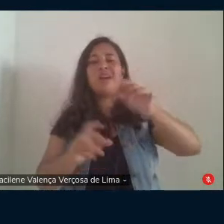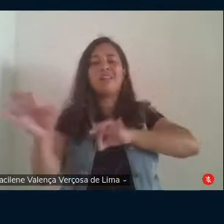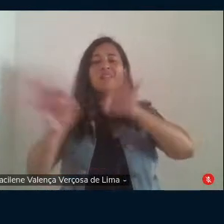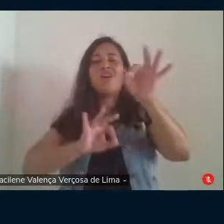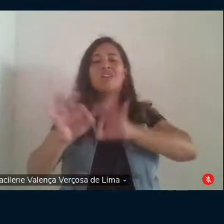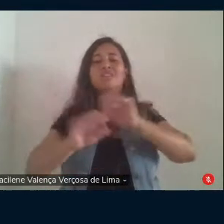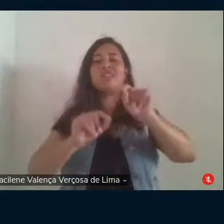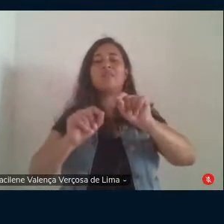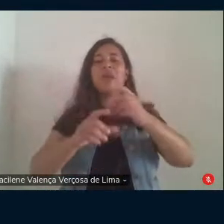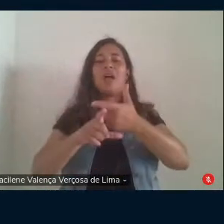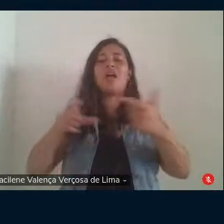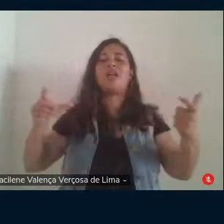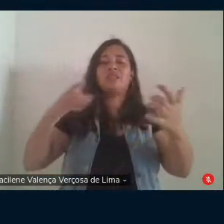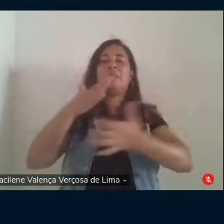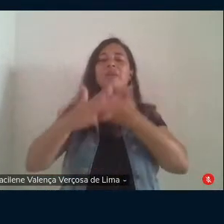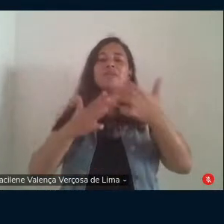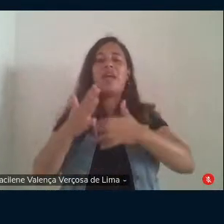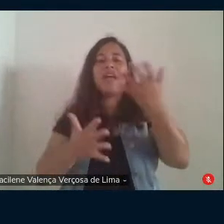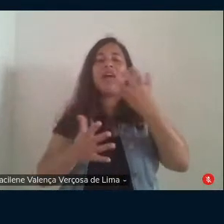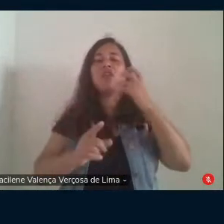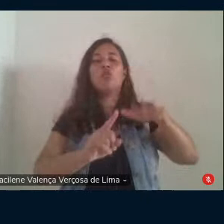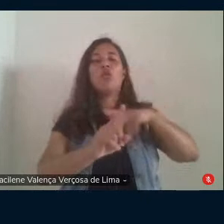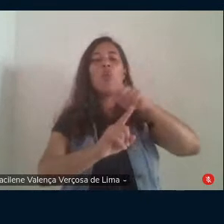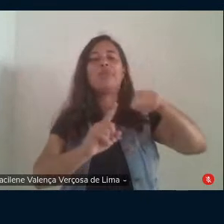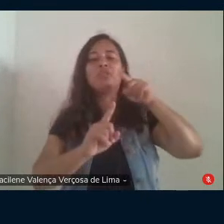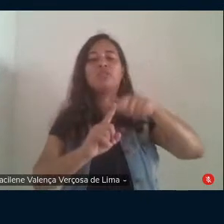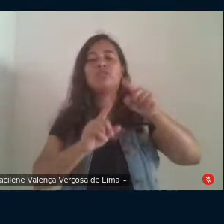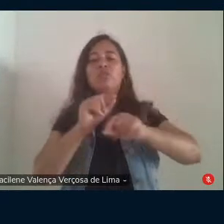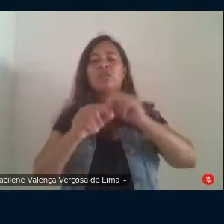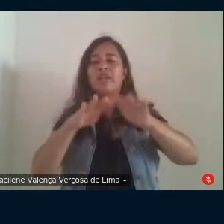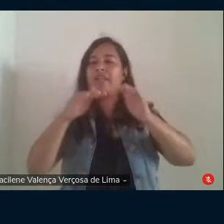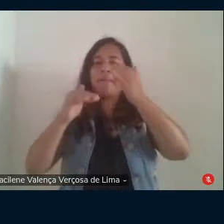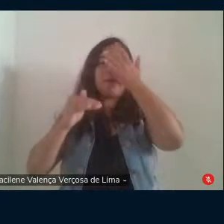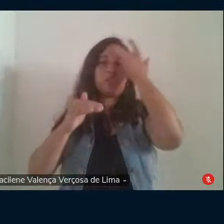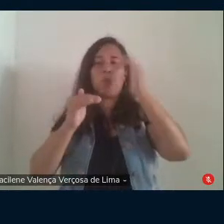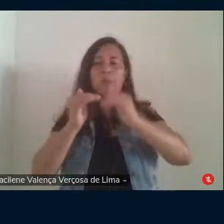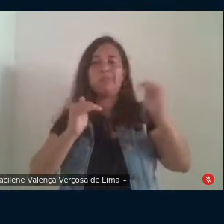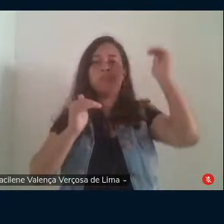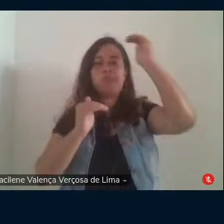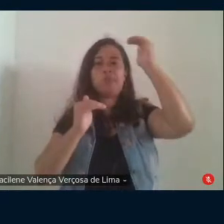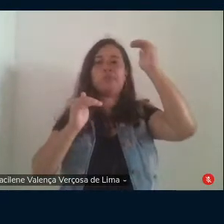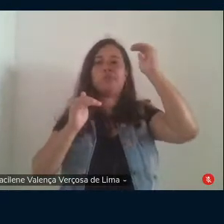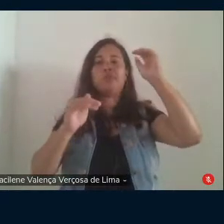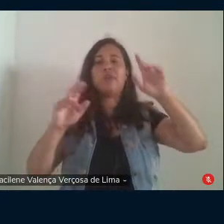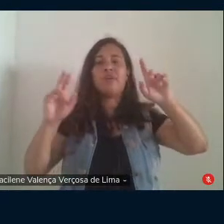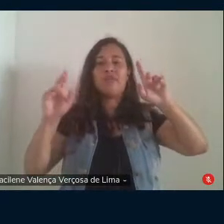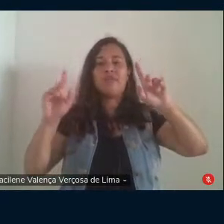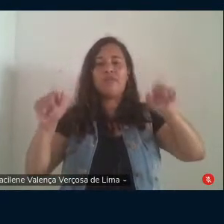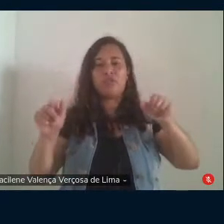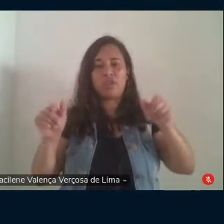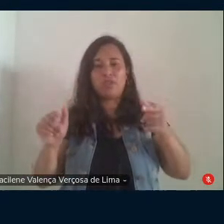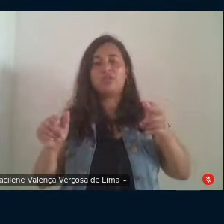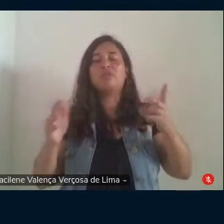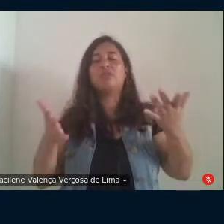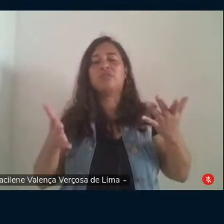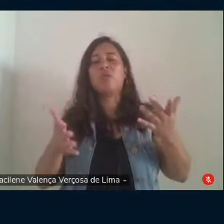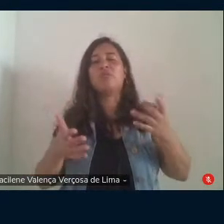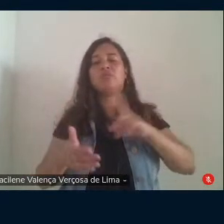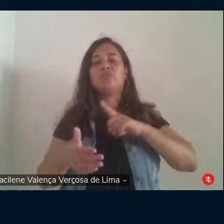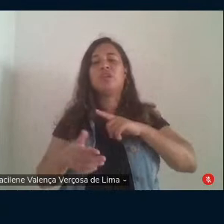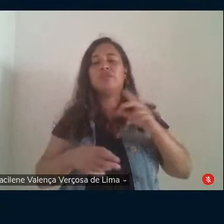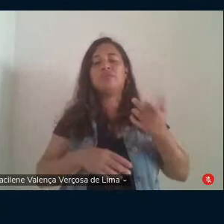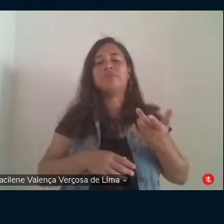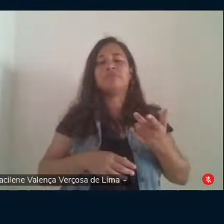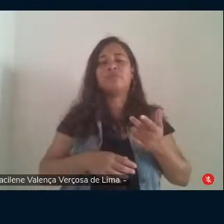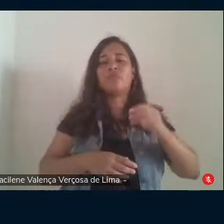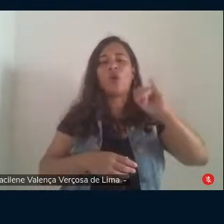imprensa em favor dos objetivos da elite brasileira, fecha aspas. As ditas jornadas de junho de 2013,